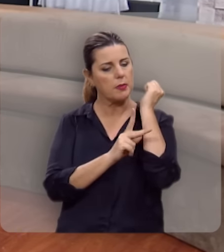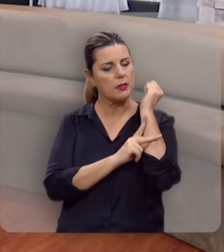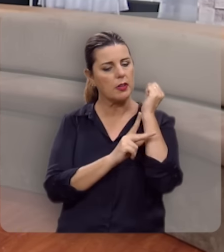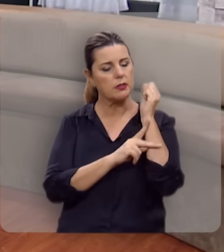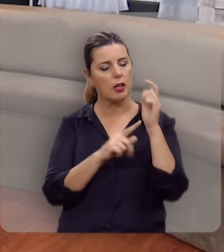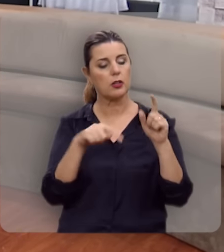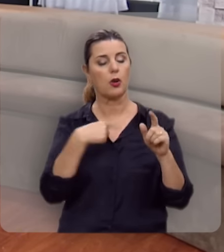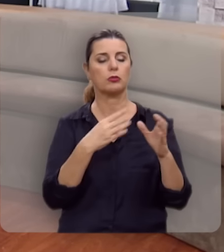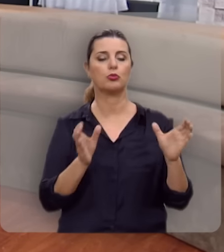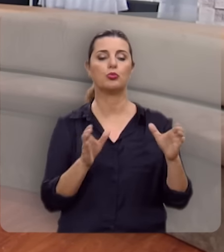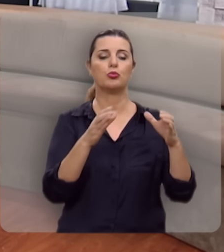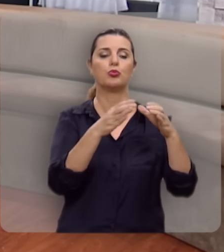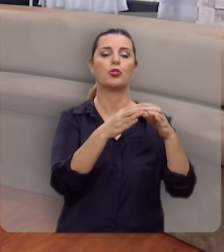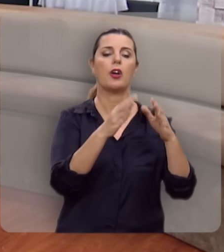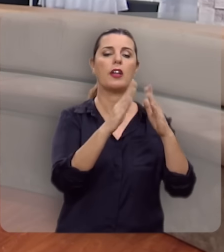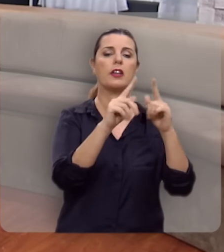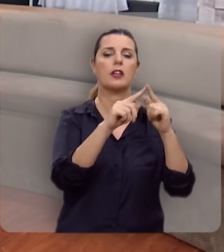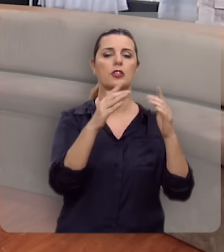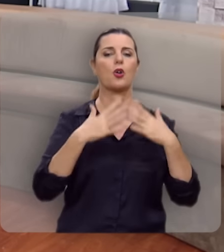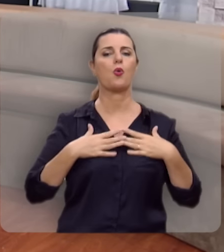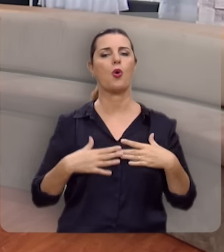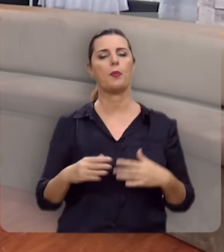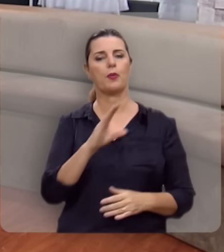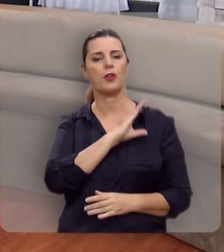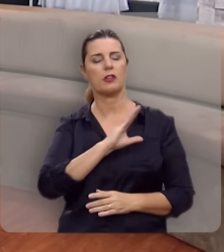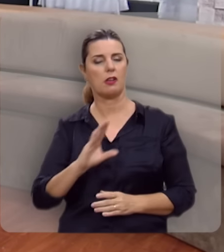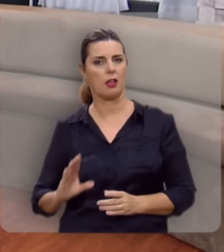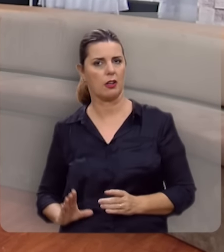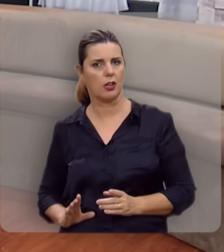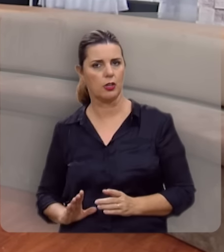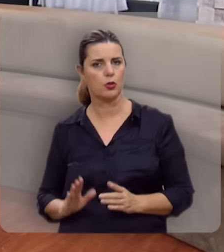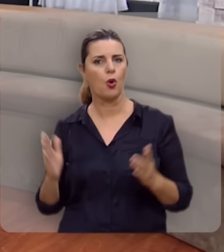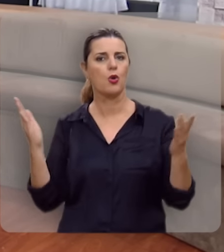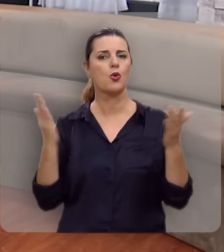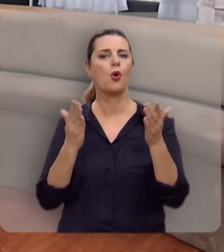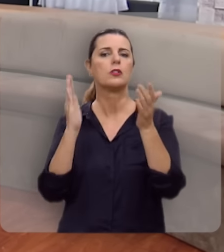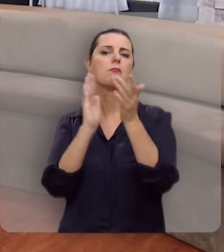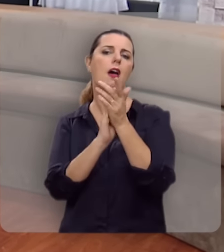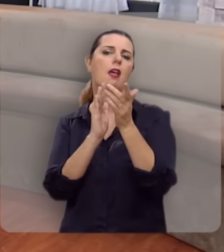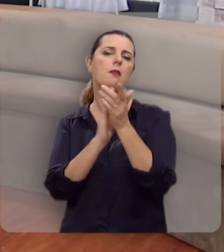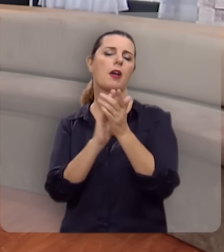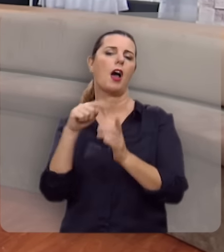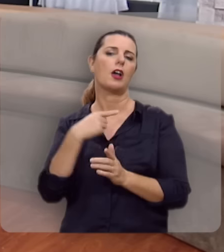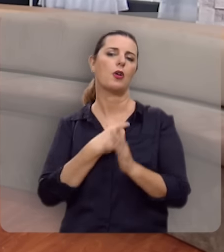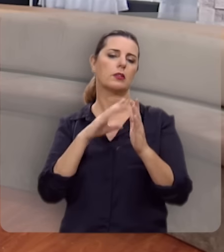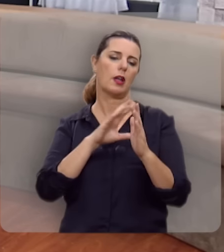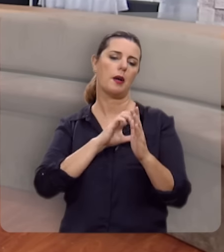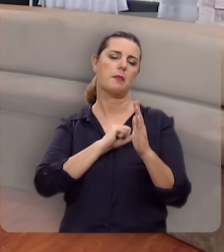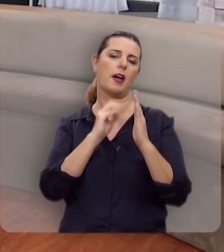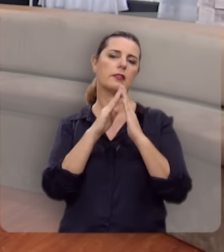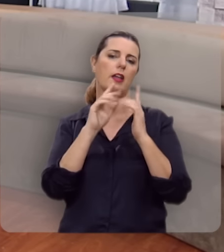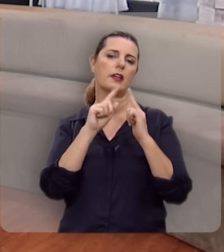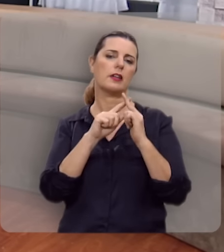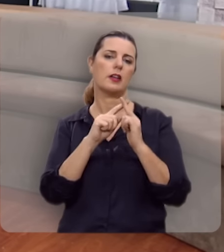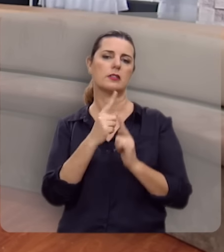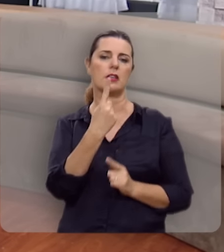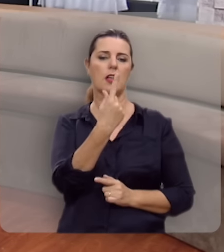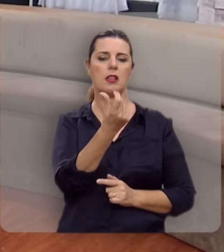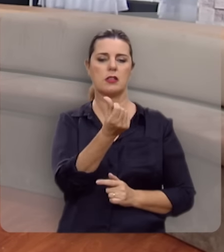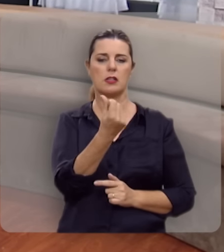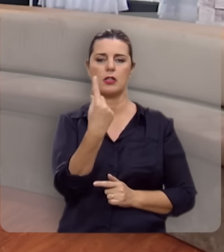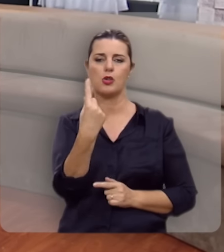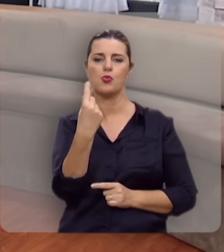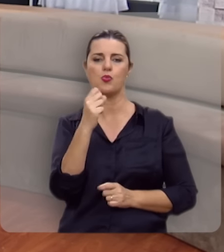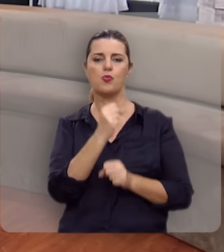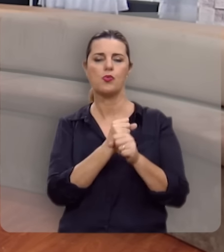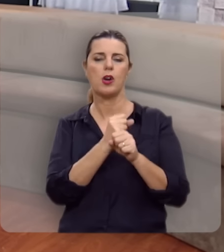presbiteriana fazemos parte desta grande igreja que é o corpo de Cristo e hoje nós queremos parabenizar a nossa amada igreja pelos seus